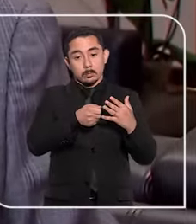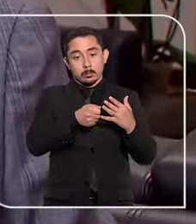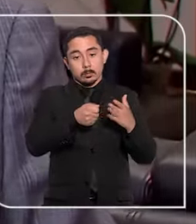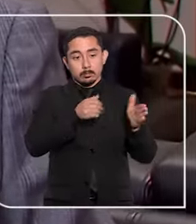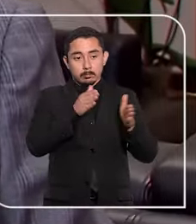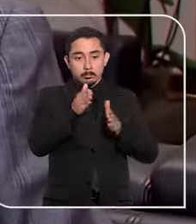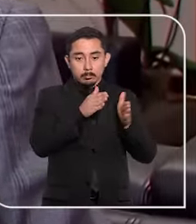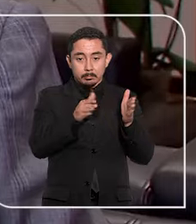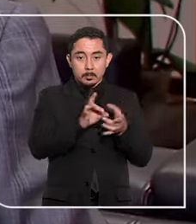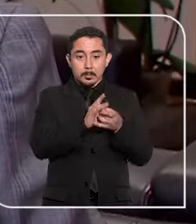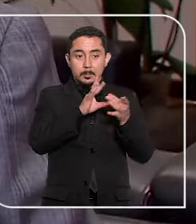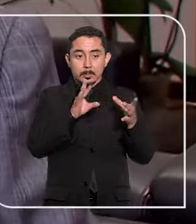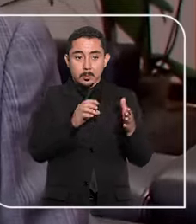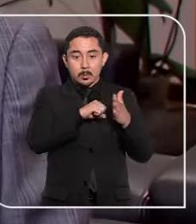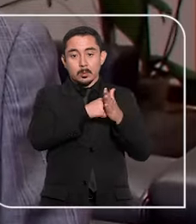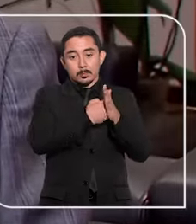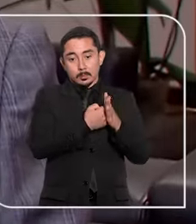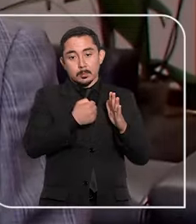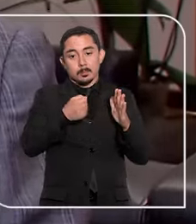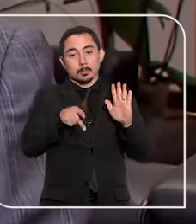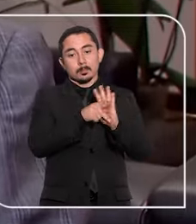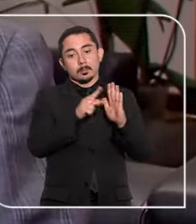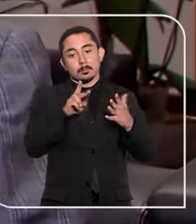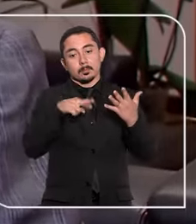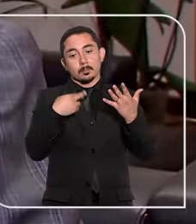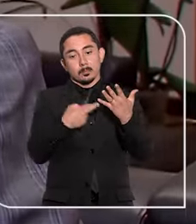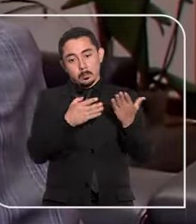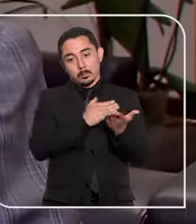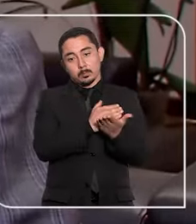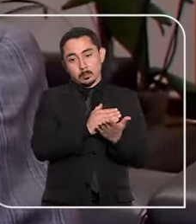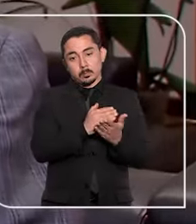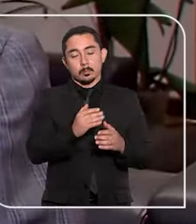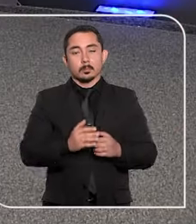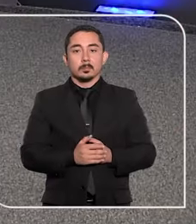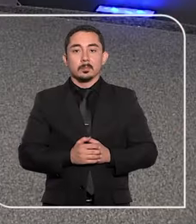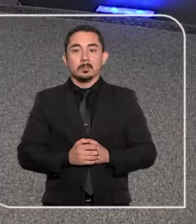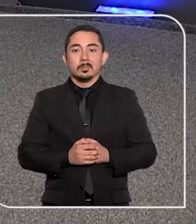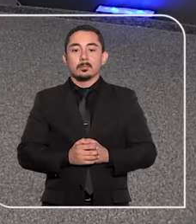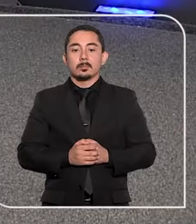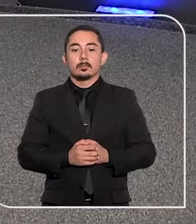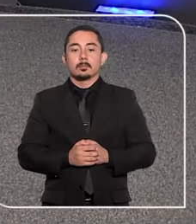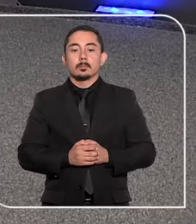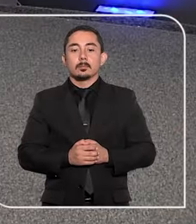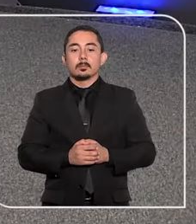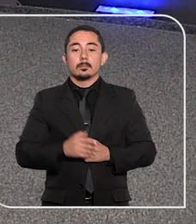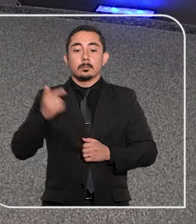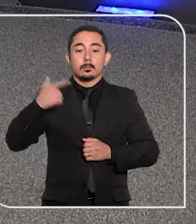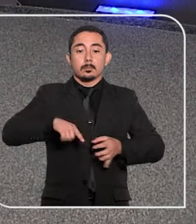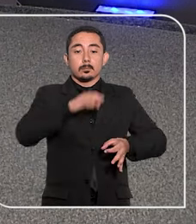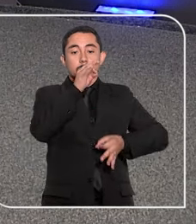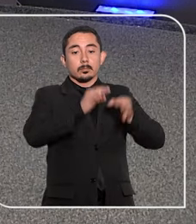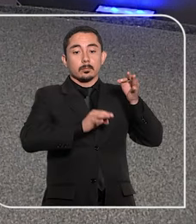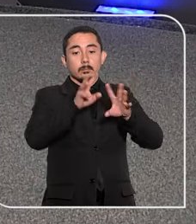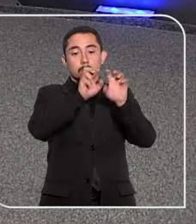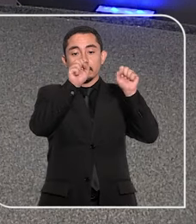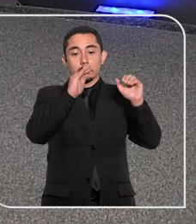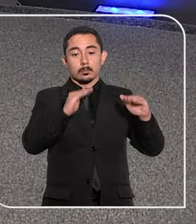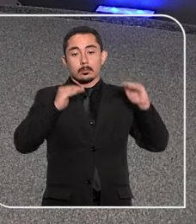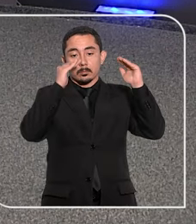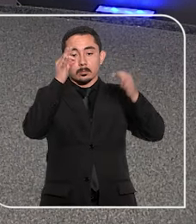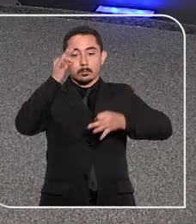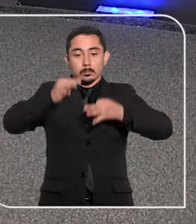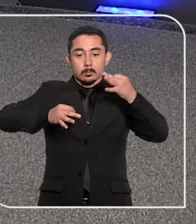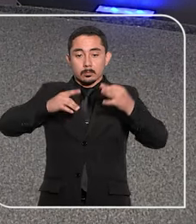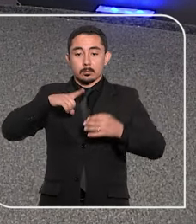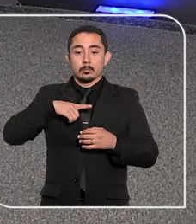deferiu liminar para conceder efeito suspensivo a recurso na origem. Além dos julgamentos, o Superior Tribunal de